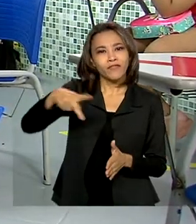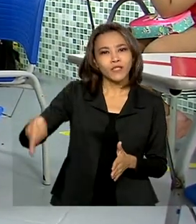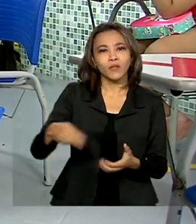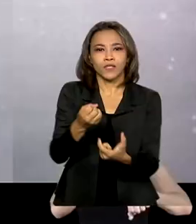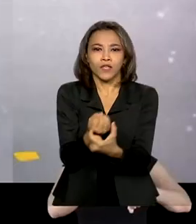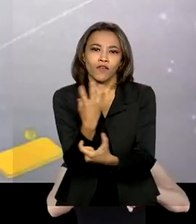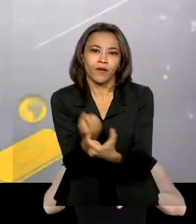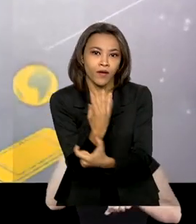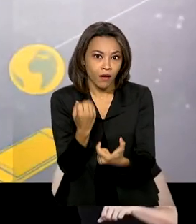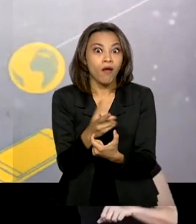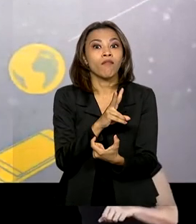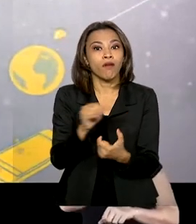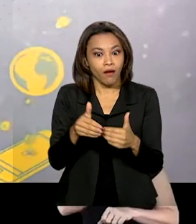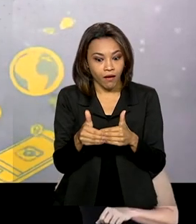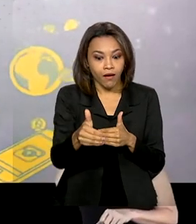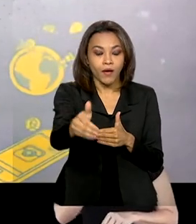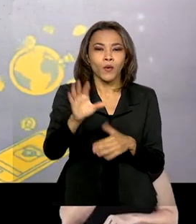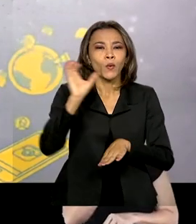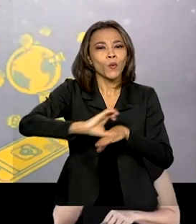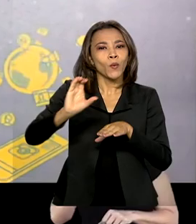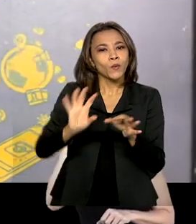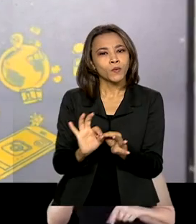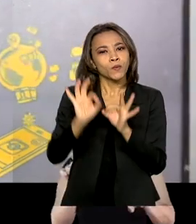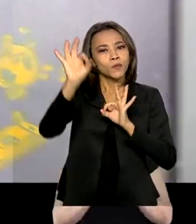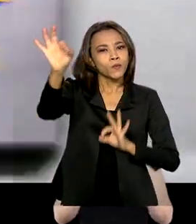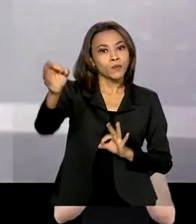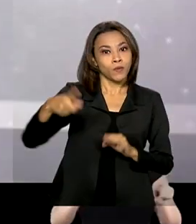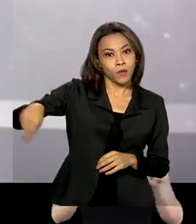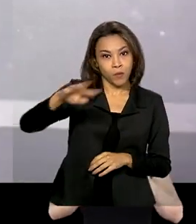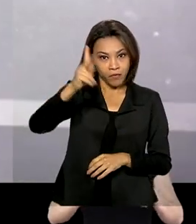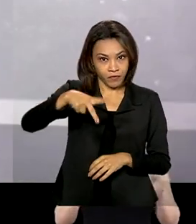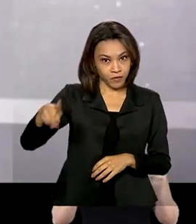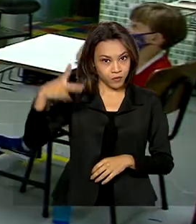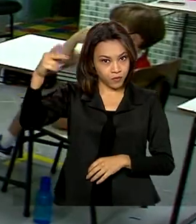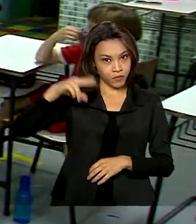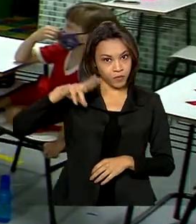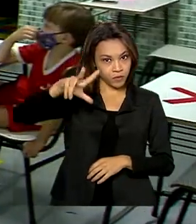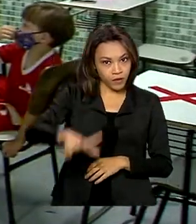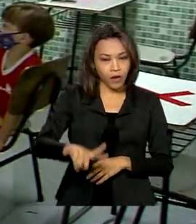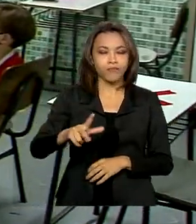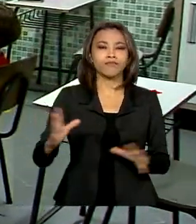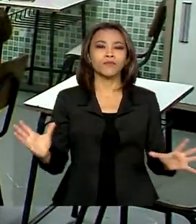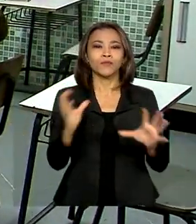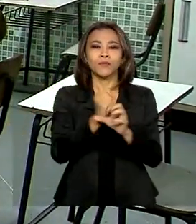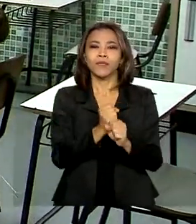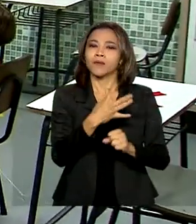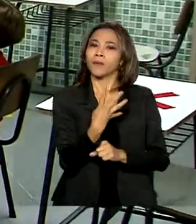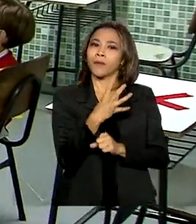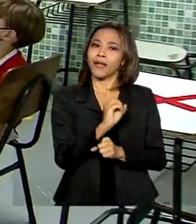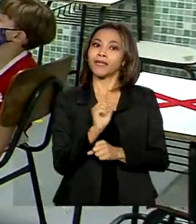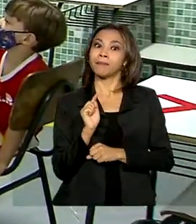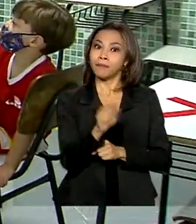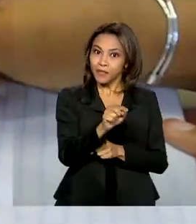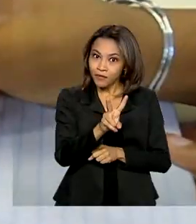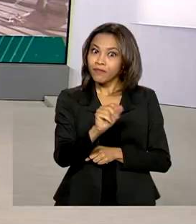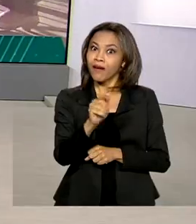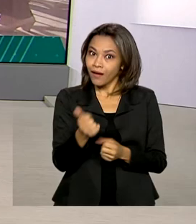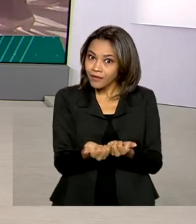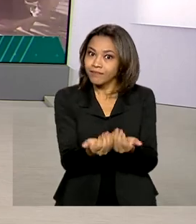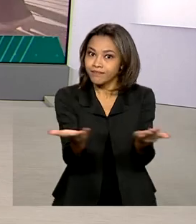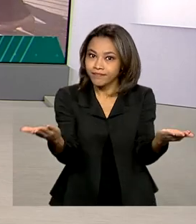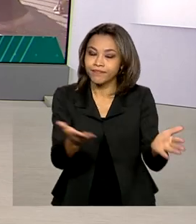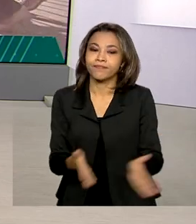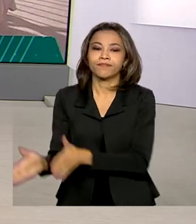alfabetização poderão fazer cursos à distância com educadores portugueses. São 40 mil vagas à disposição.